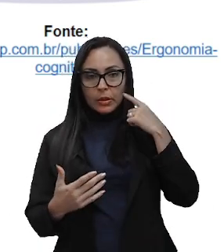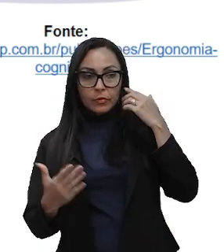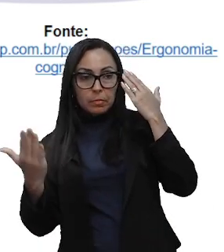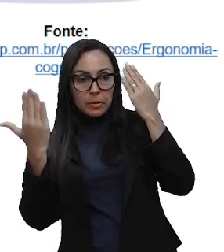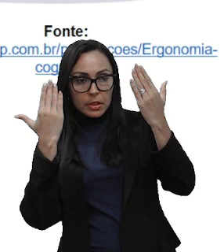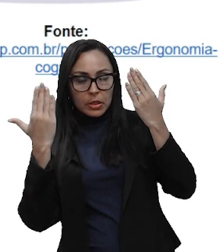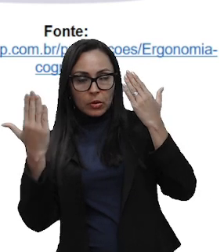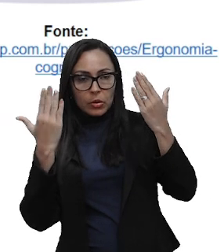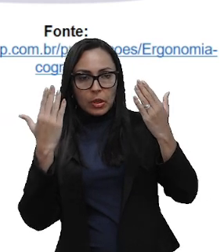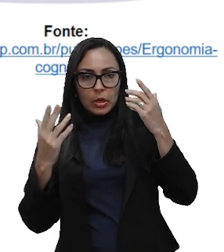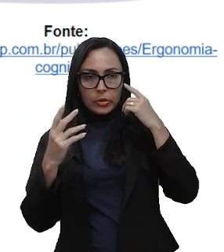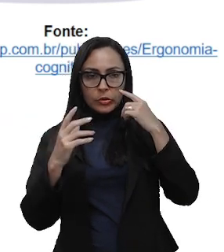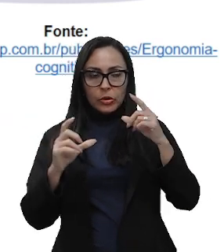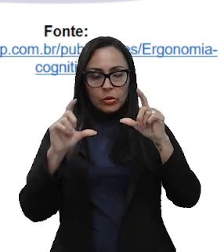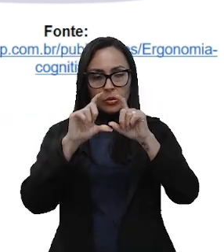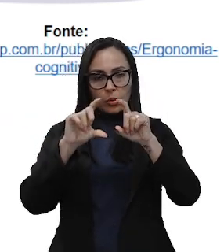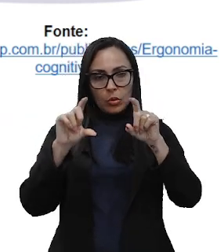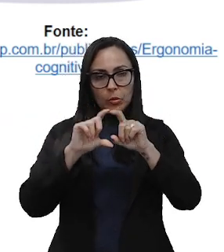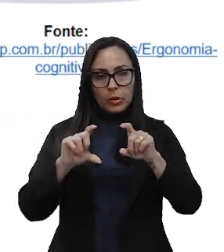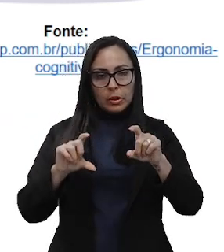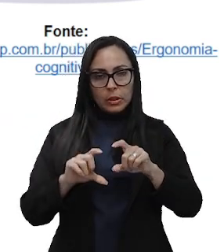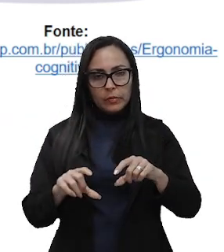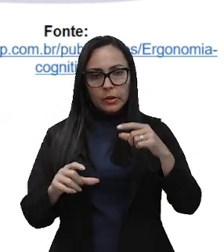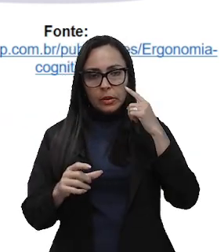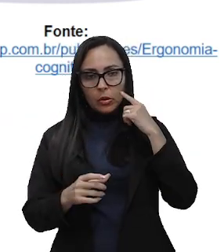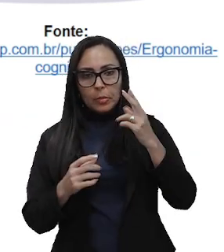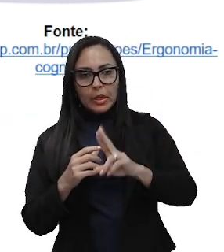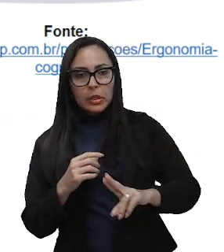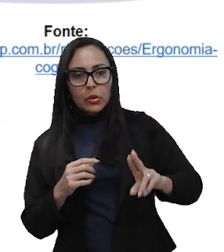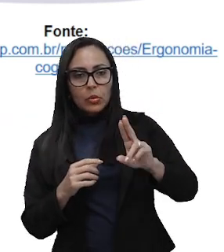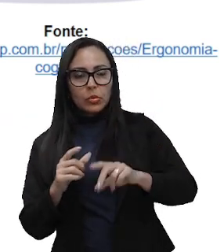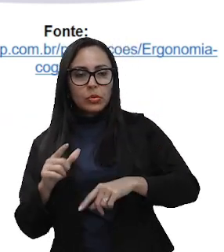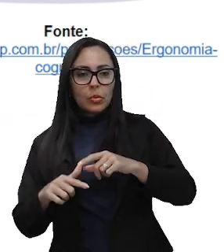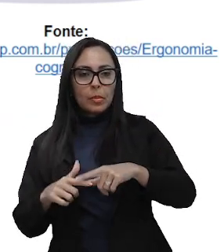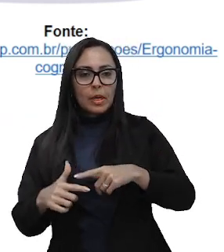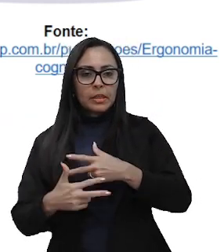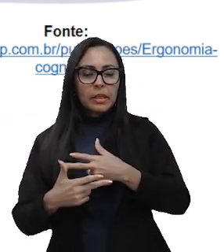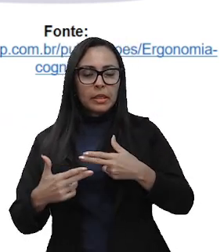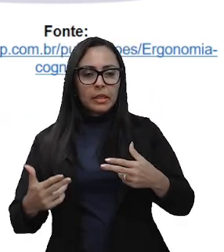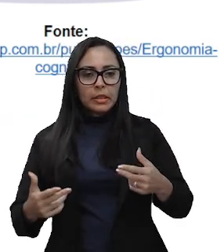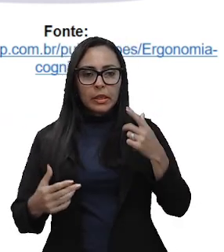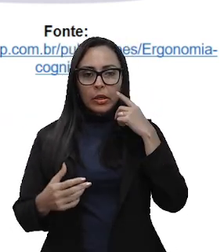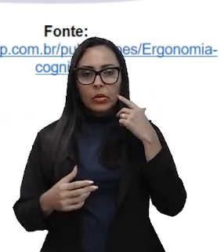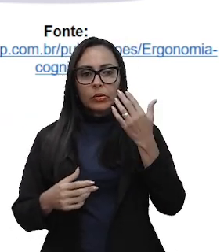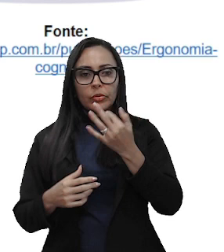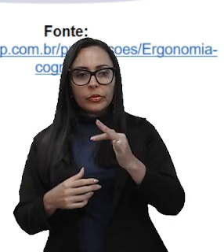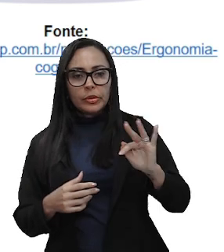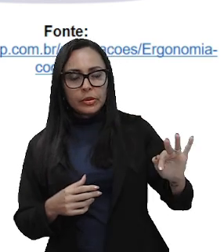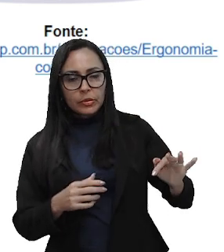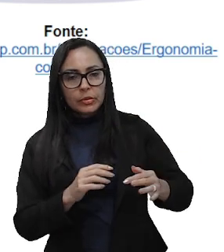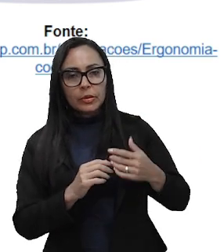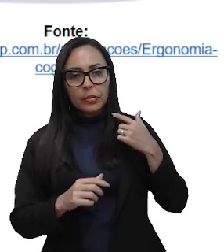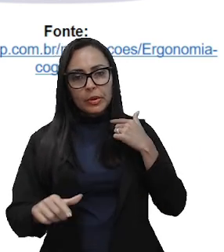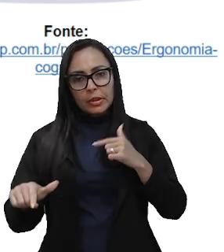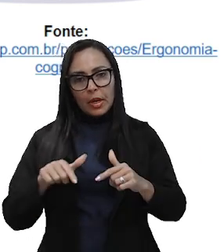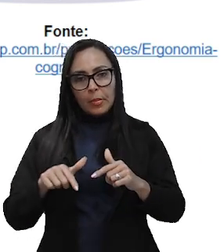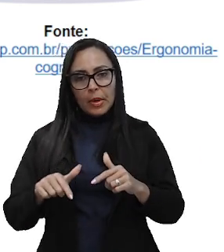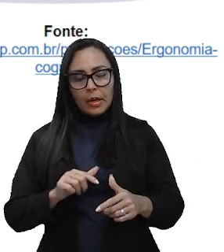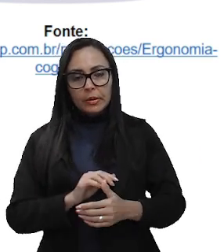Tópicos relevantes incluem o manuseio de materiais, arranjo físico de estações individuais de trabalho,